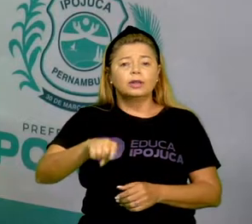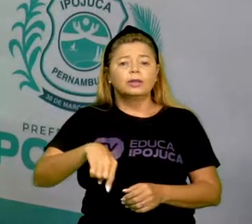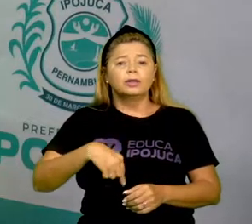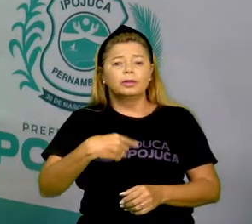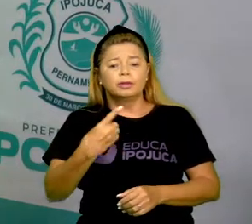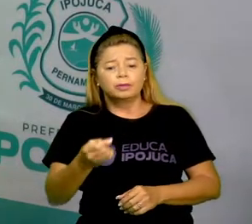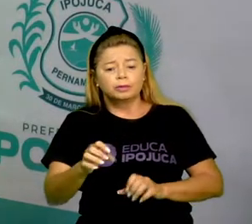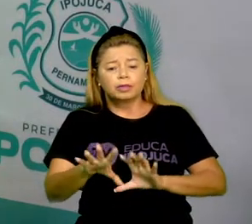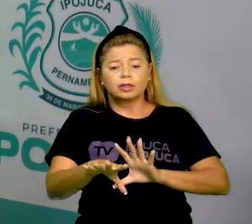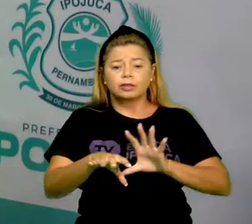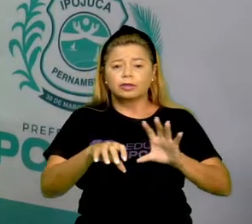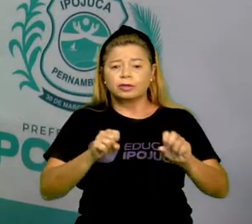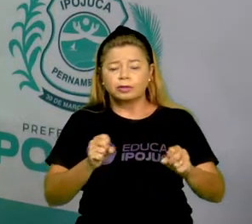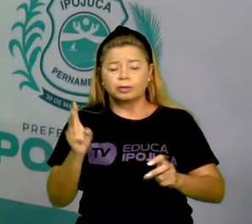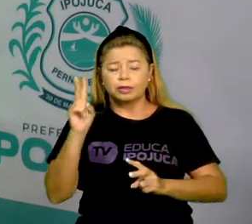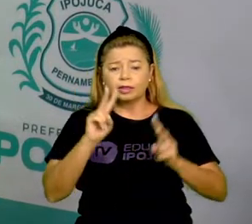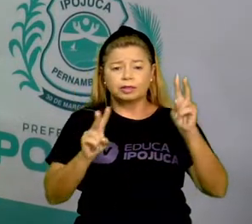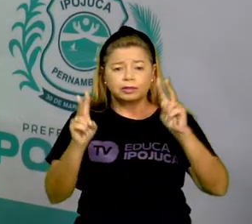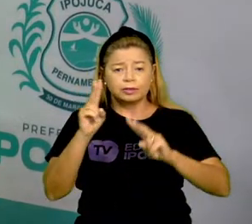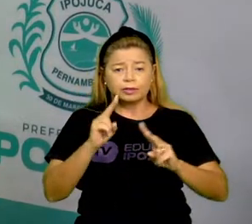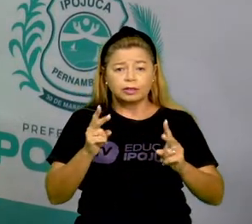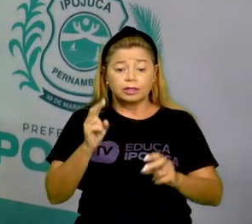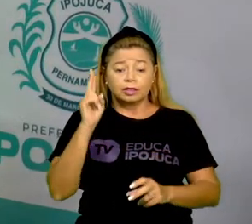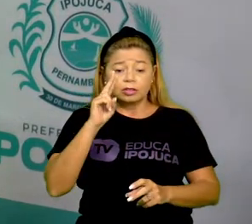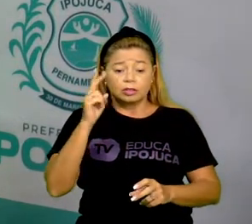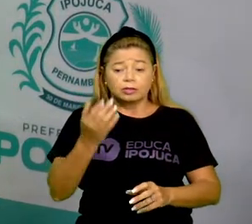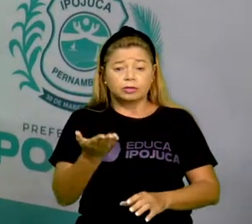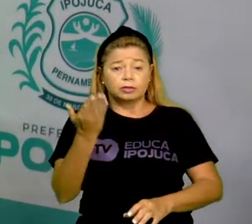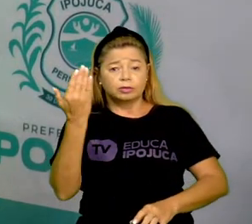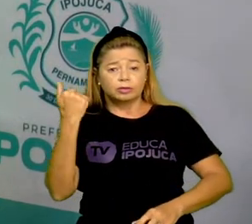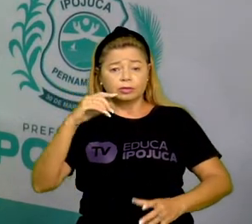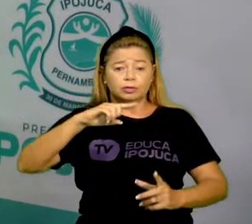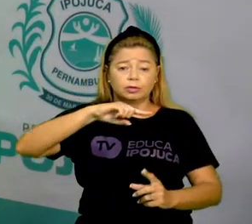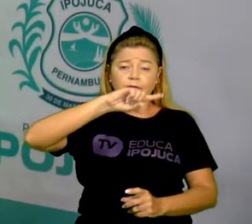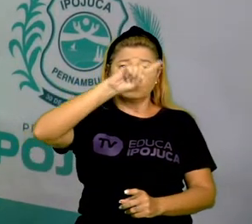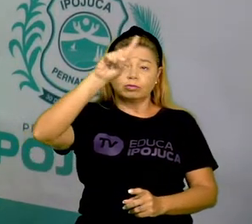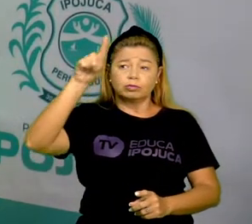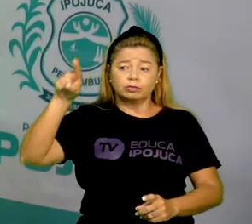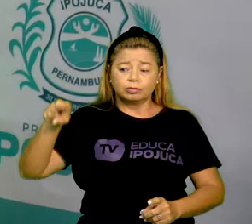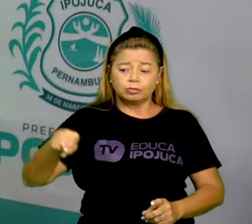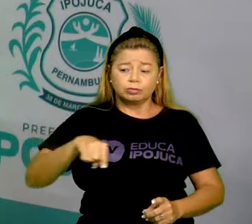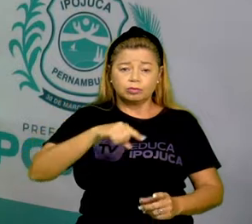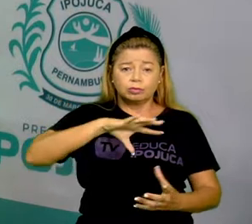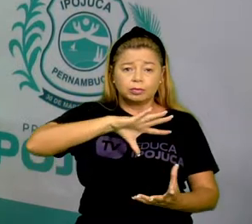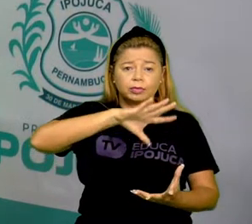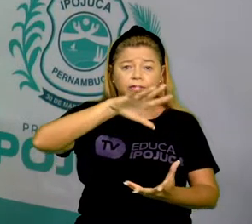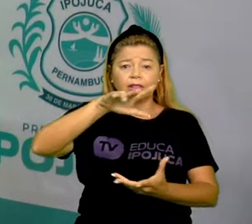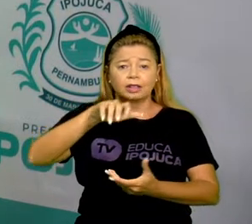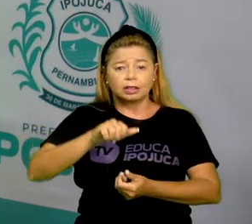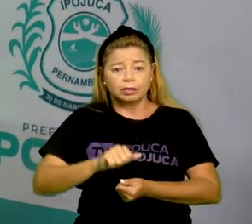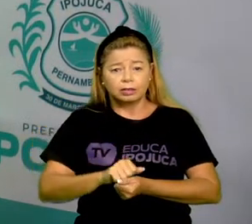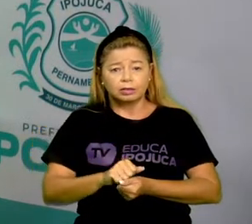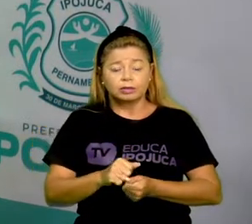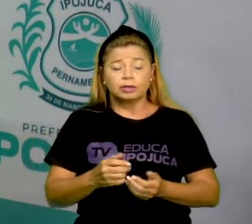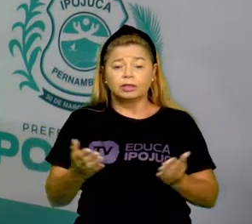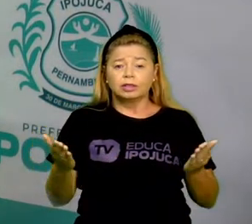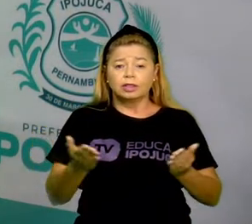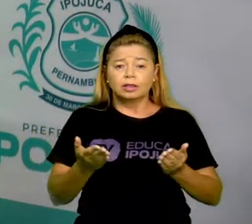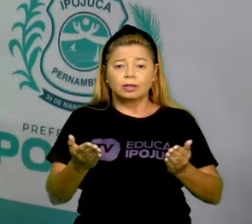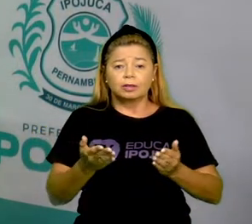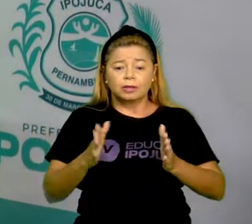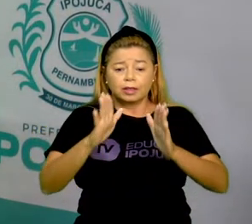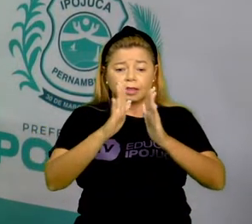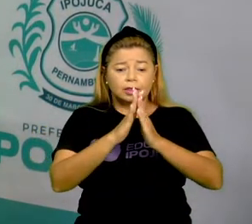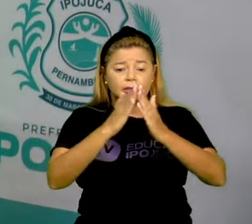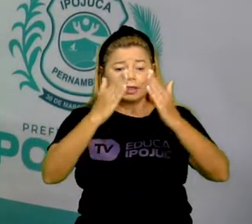ele arredondado. Agora, aqui é como se o mapa-mundo está aberto. Então, nós